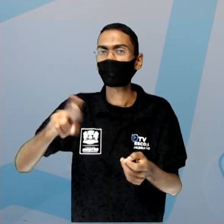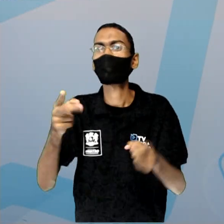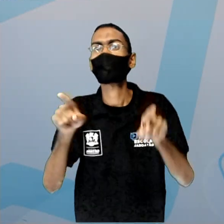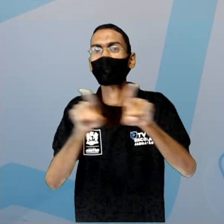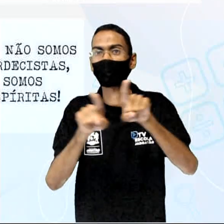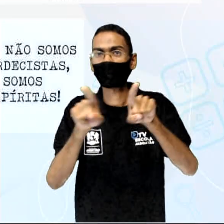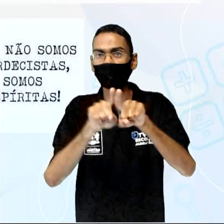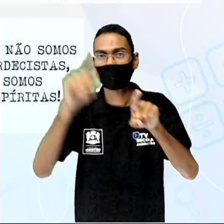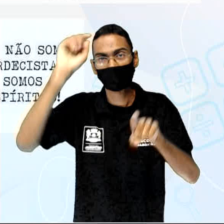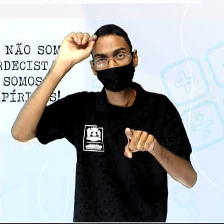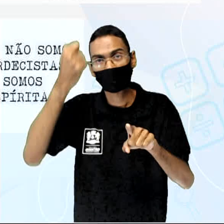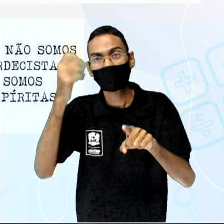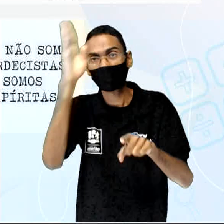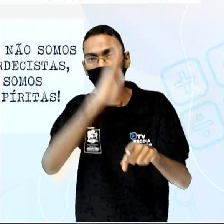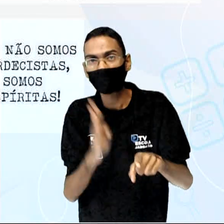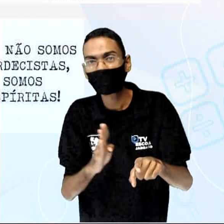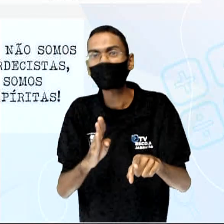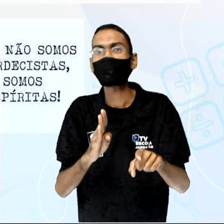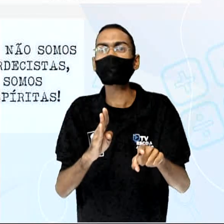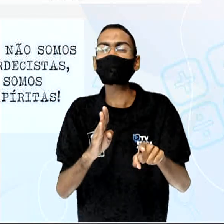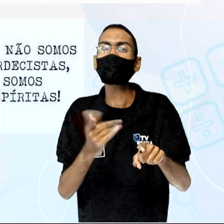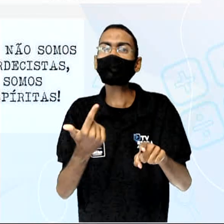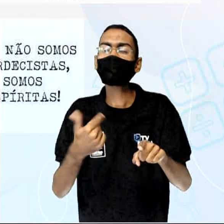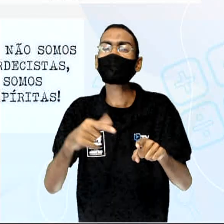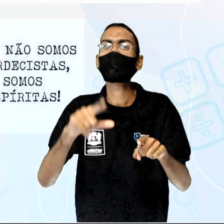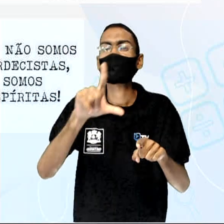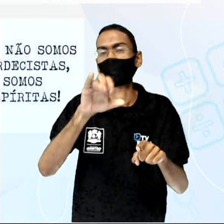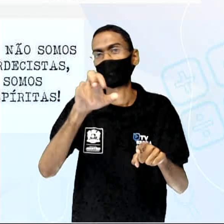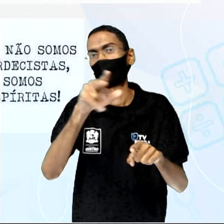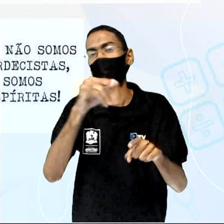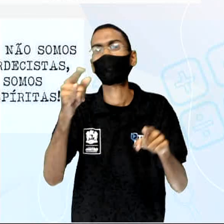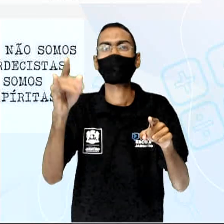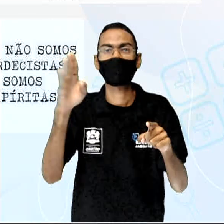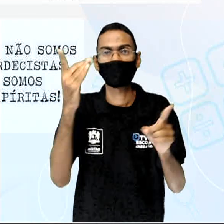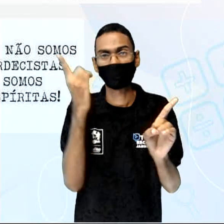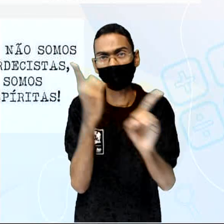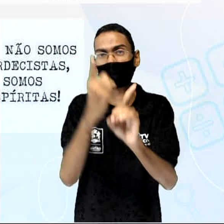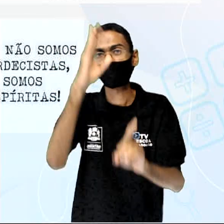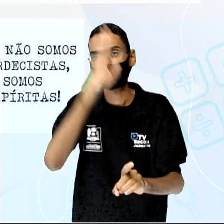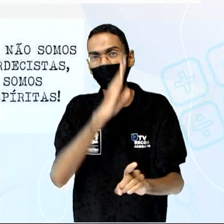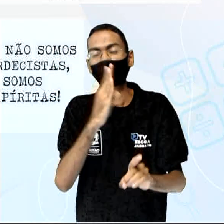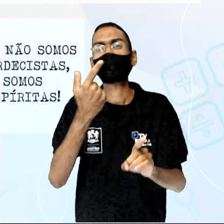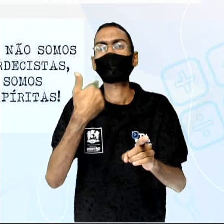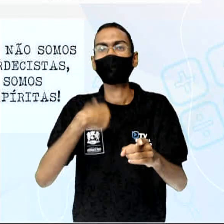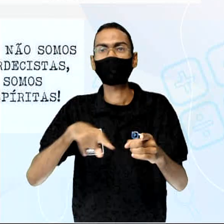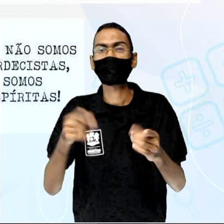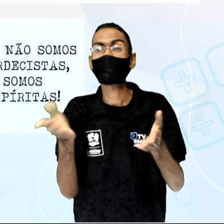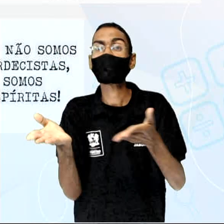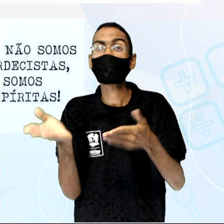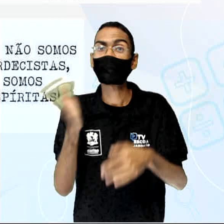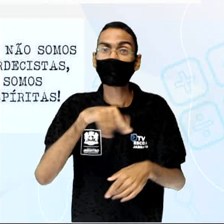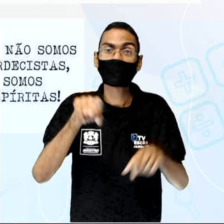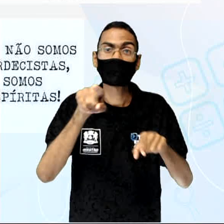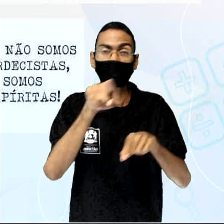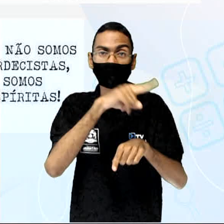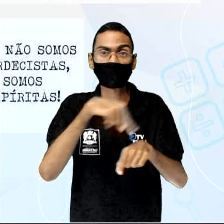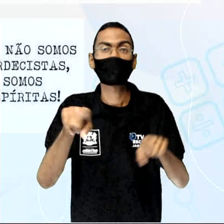-brasileiras e os elementos da religiosidade que a gente encontra no Brasil, e aí eu faço questão de trazer para vocês também, né?